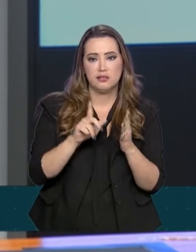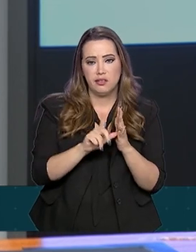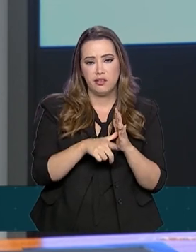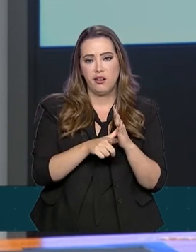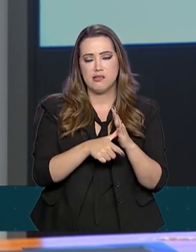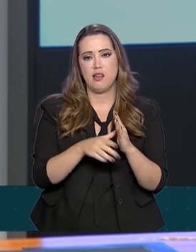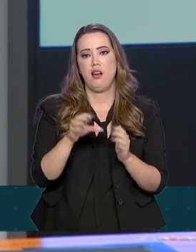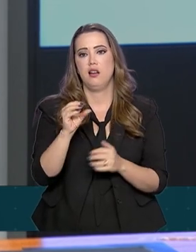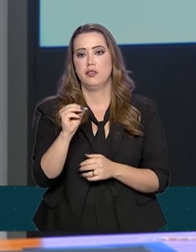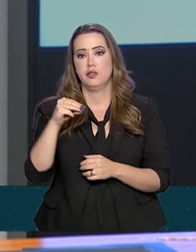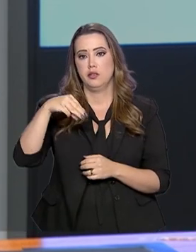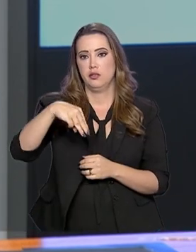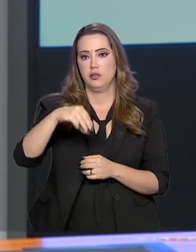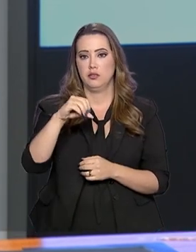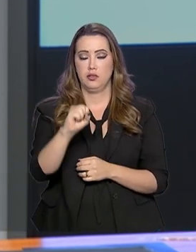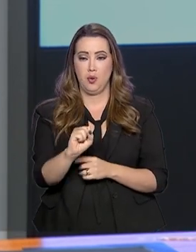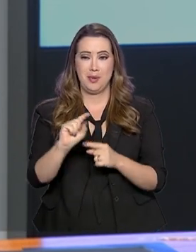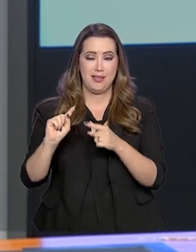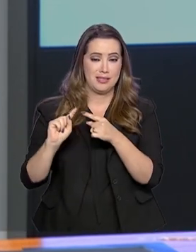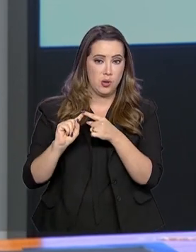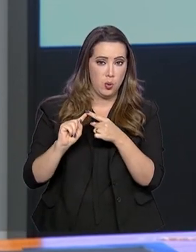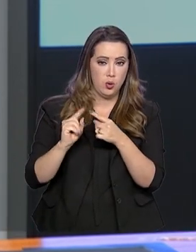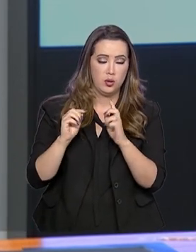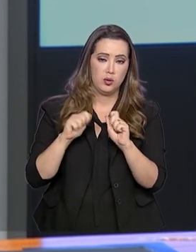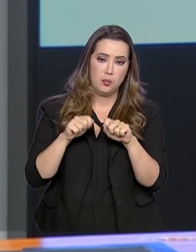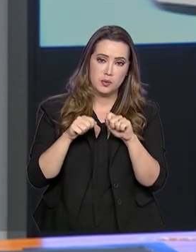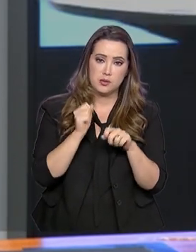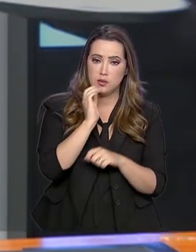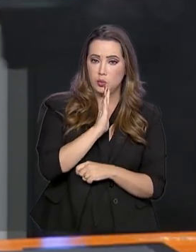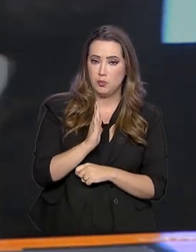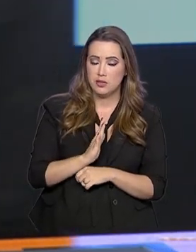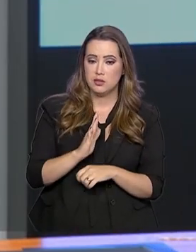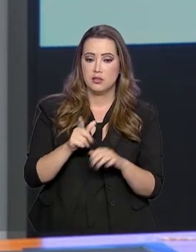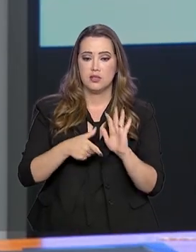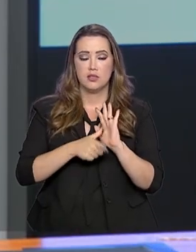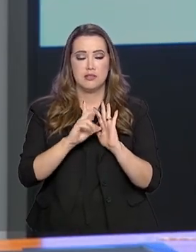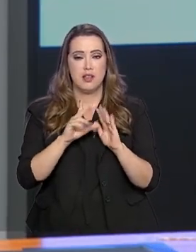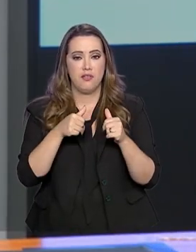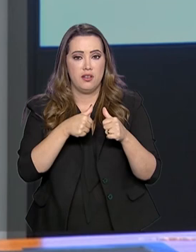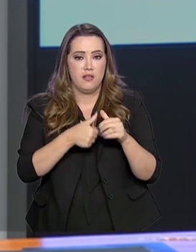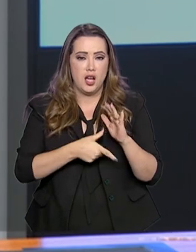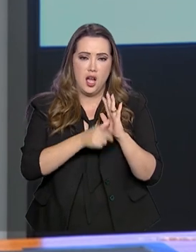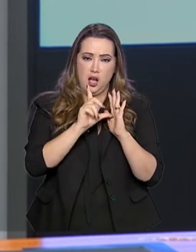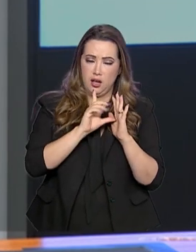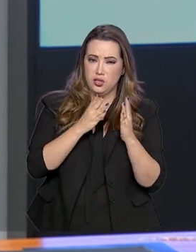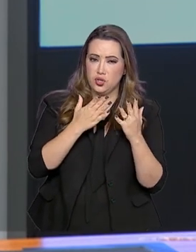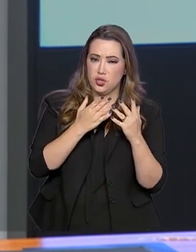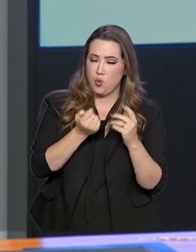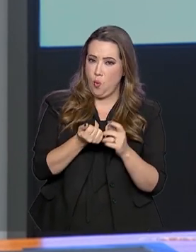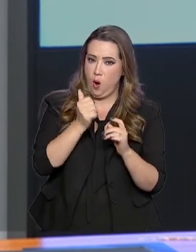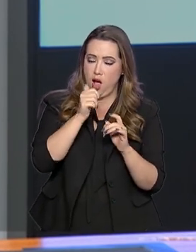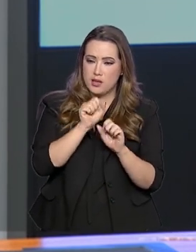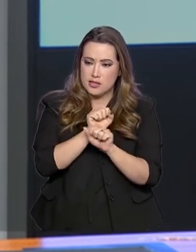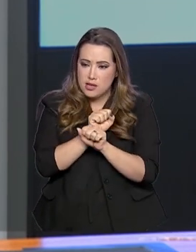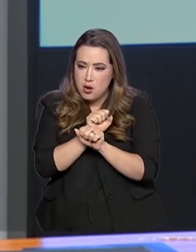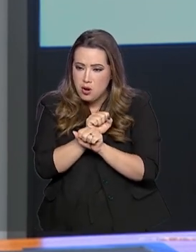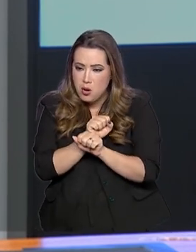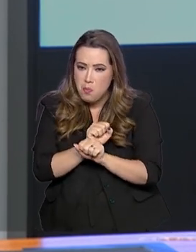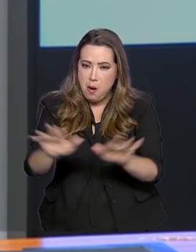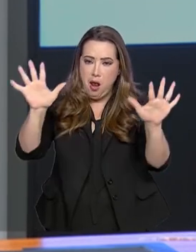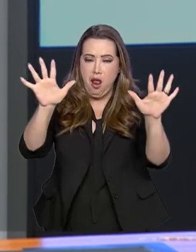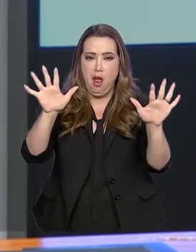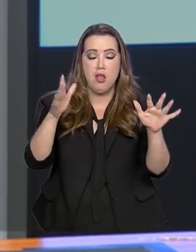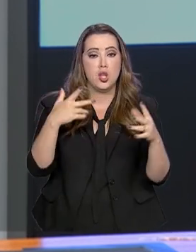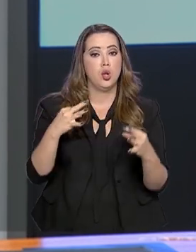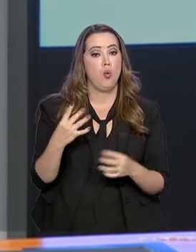Organização Mundial de Saúde concorda com a posição brasileira de que estávamos frente a uma pandemia. Pandemia é uma situação